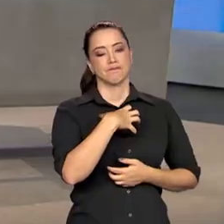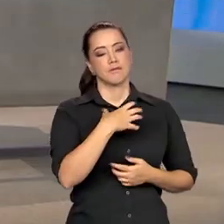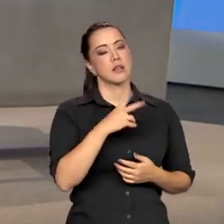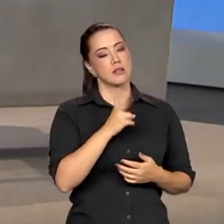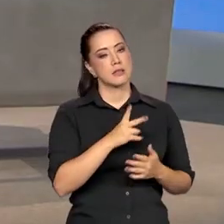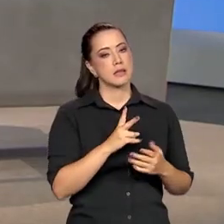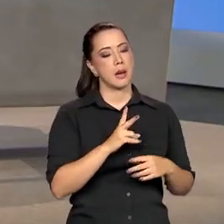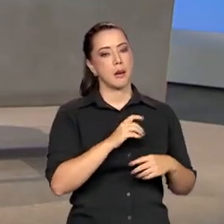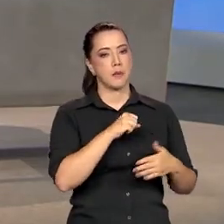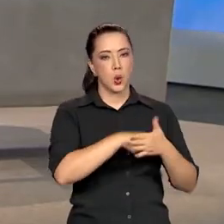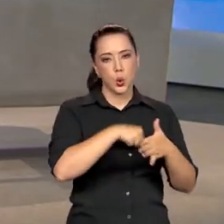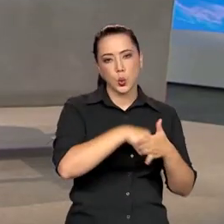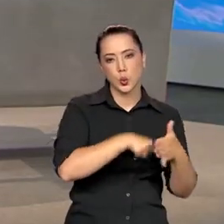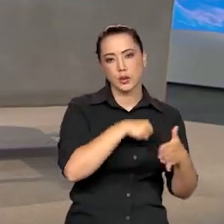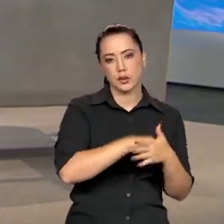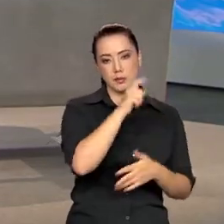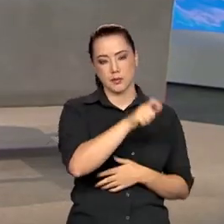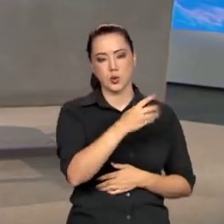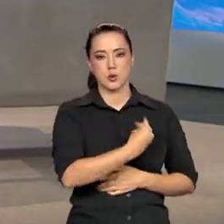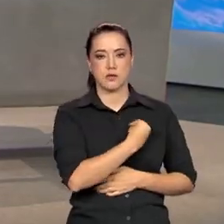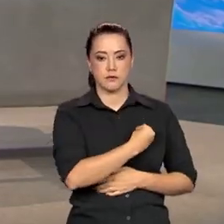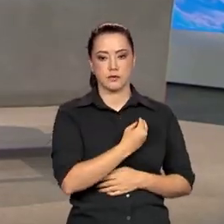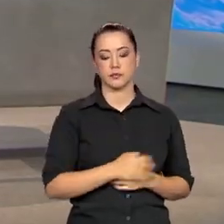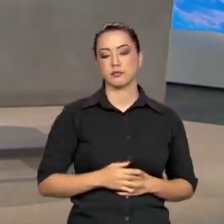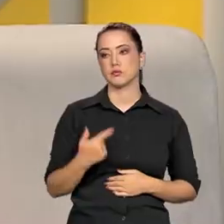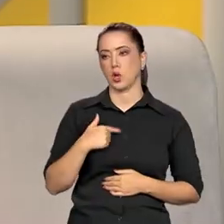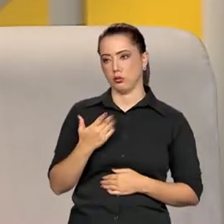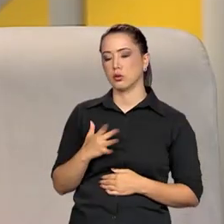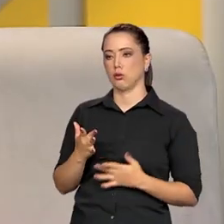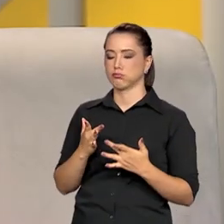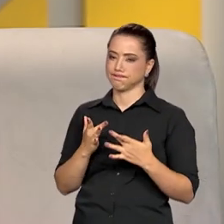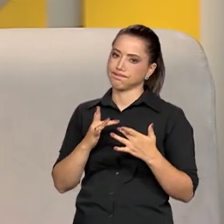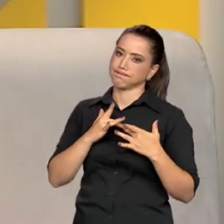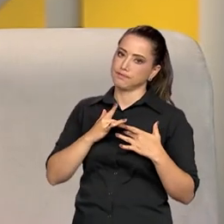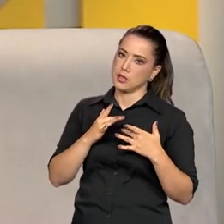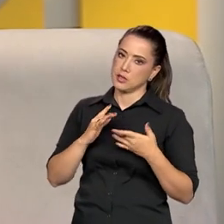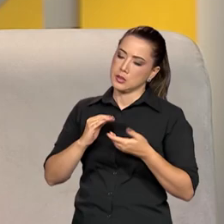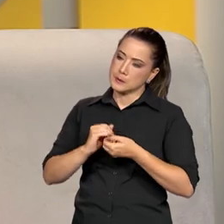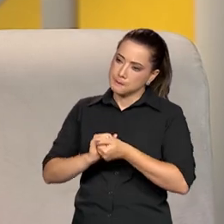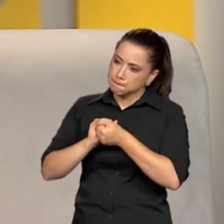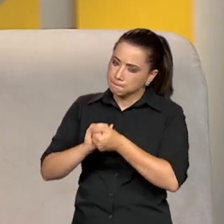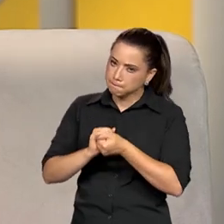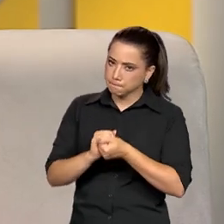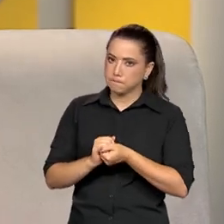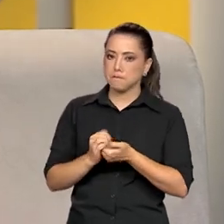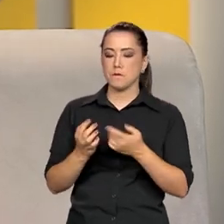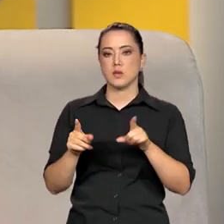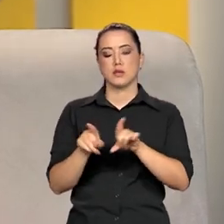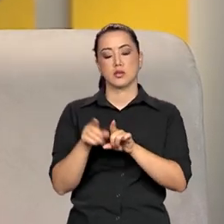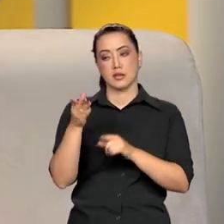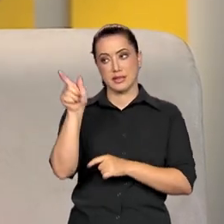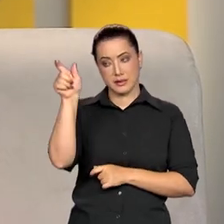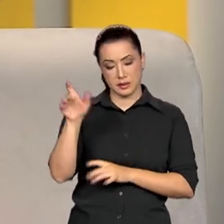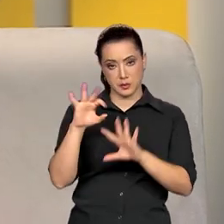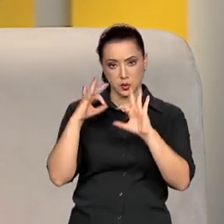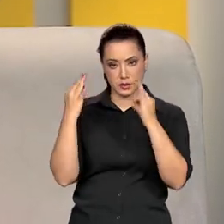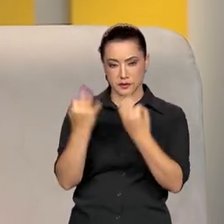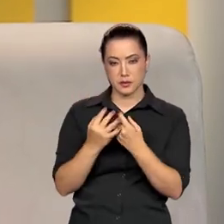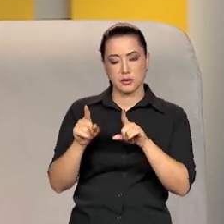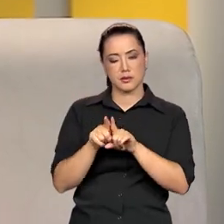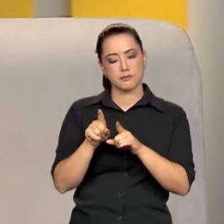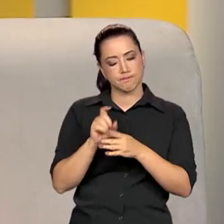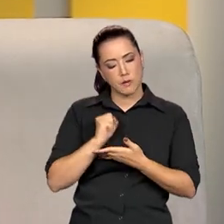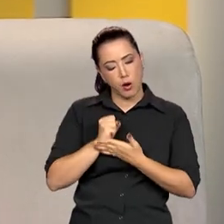para quem permanece viva, né? Então, me solidarizei e me solidarizo também mais uma vez a família e também me coloquei à